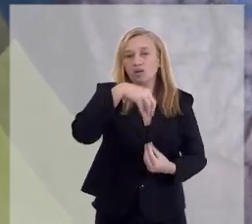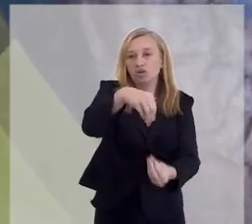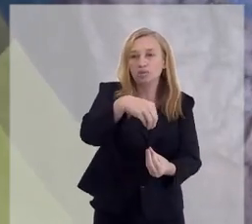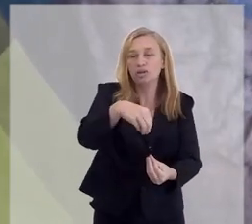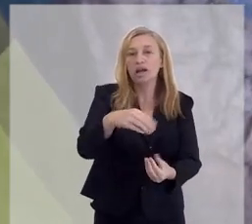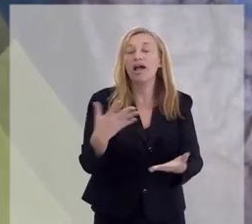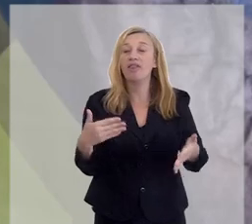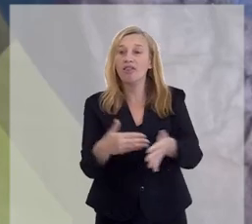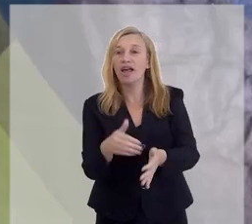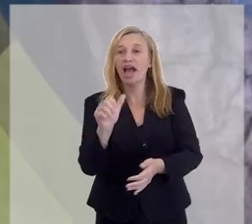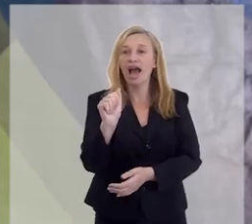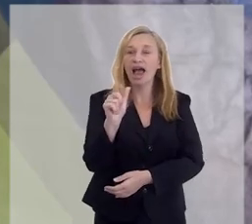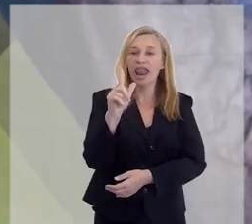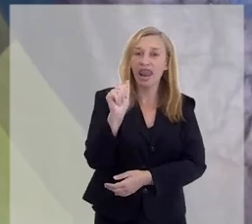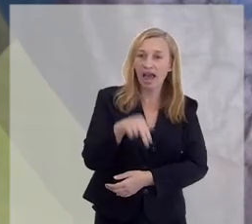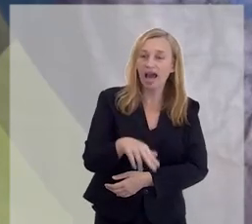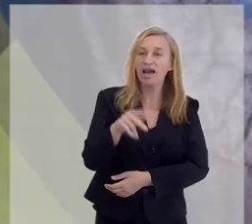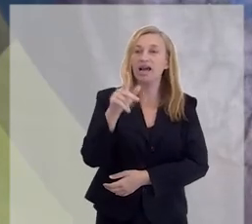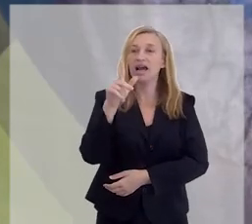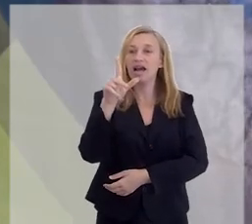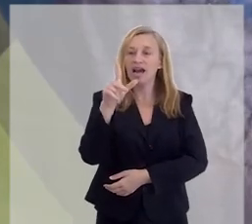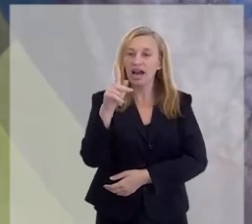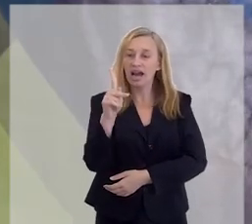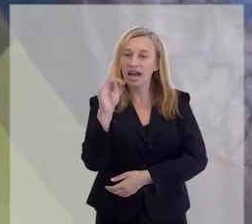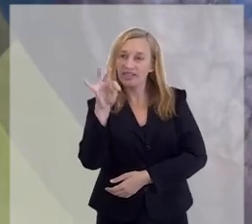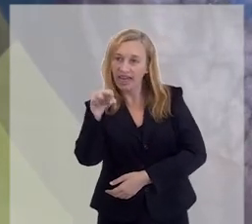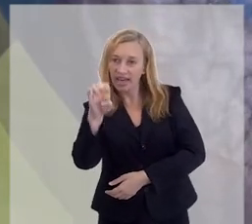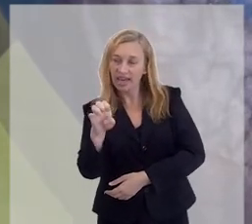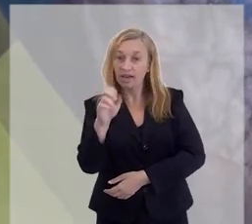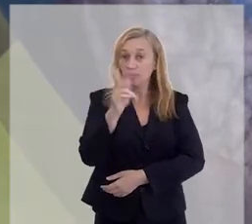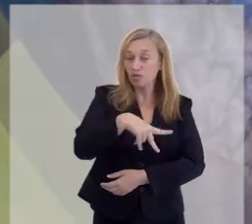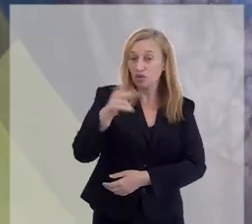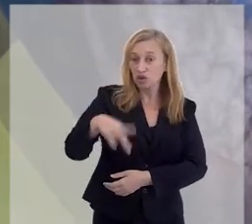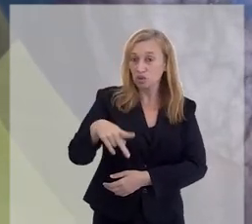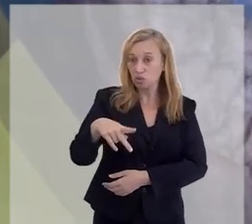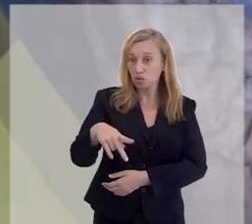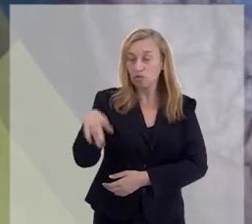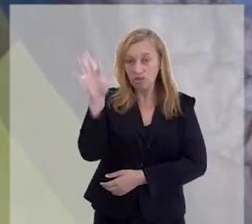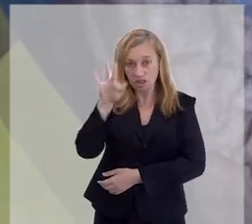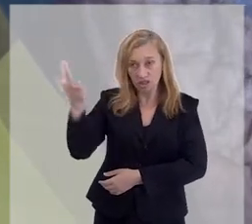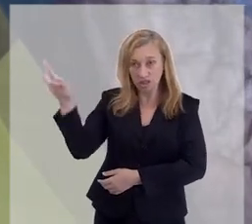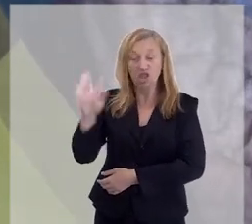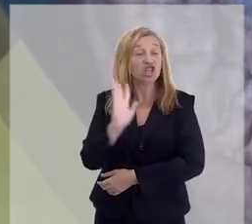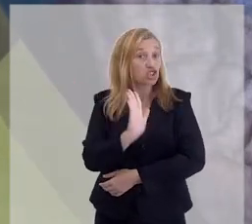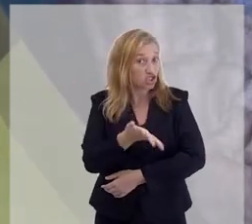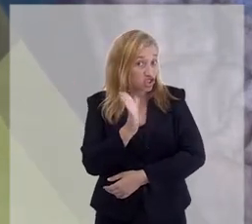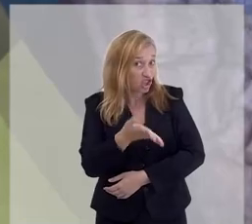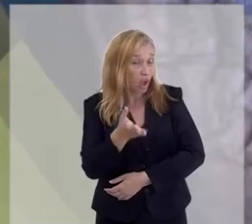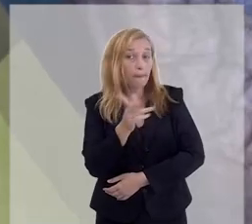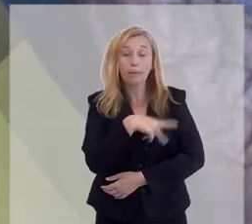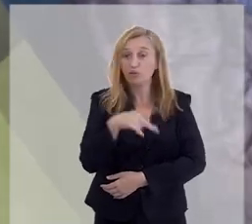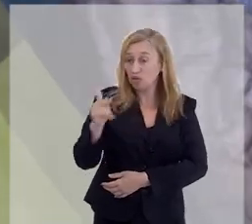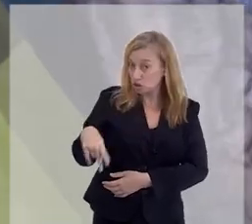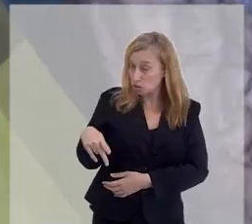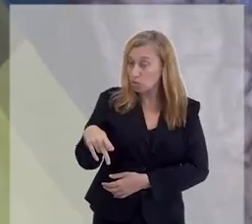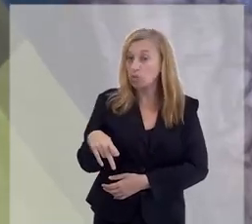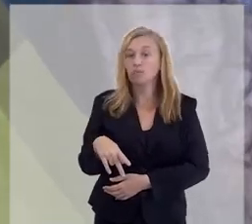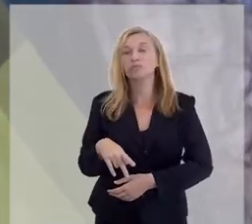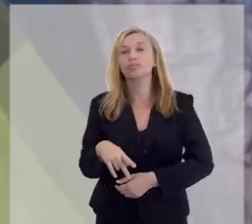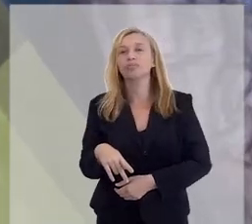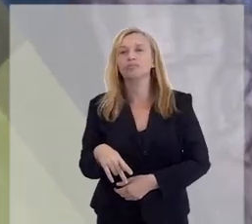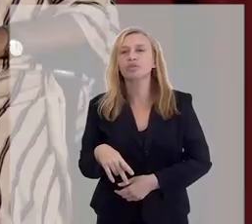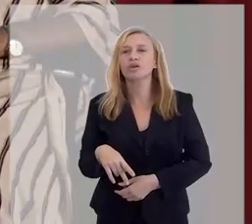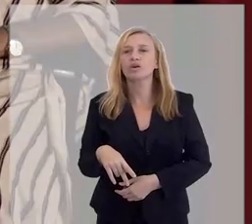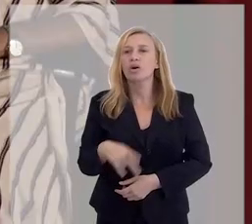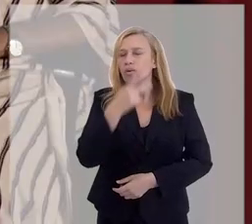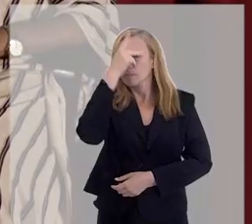Alain Kardec, que era um professor francês chamado Hippolyte Léon Denis Arrivail, já a professora da Sorbonne,